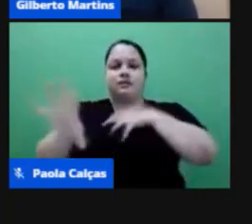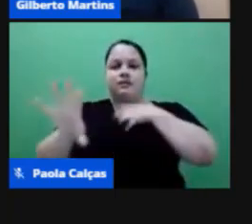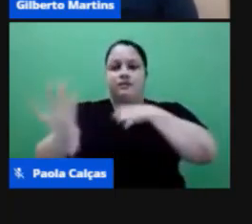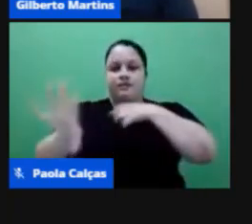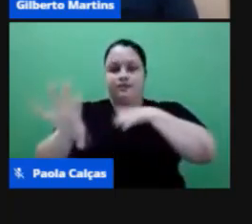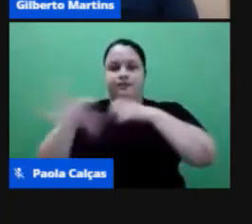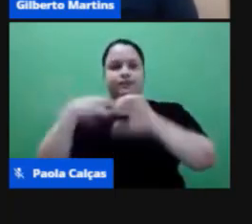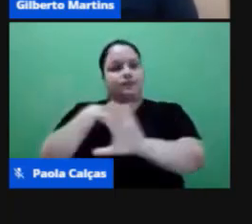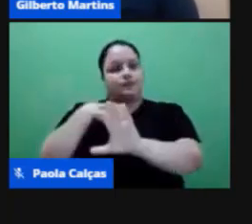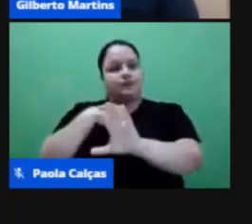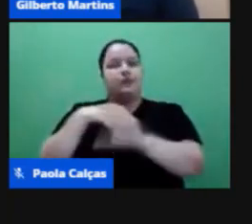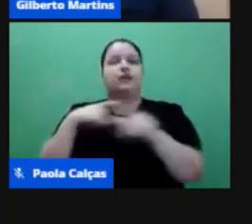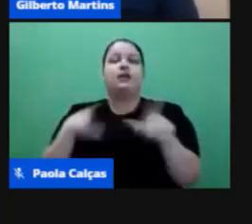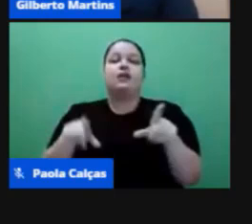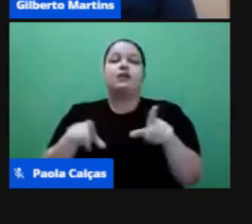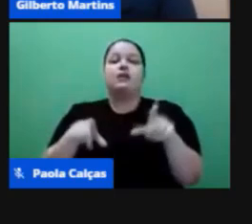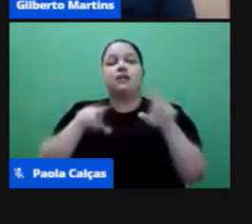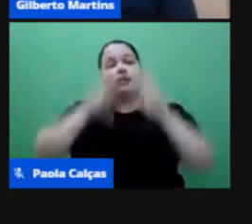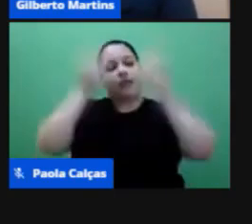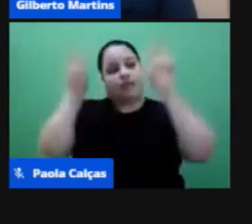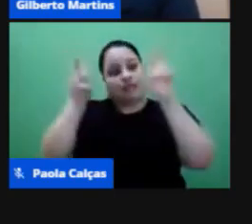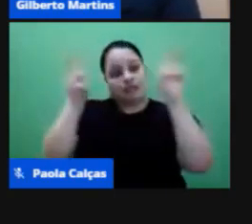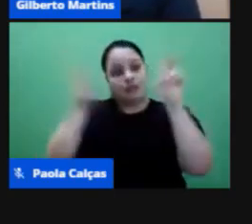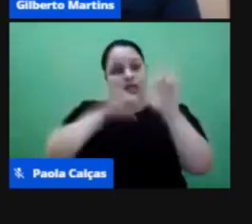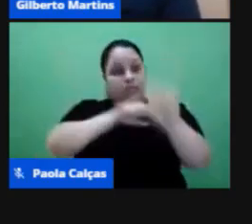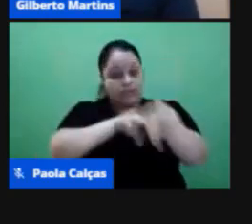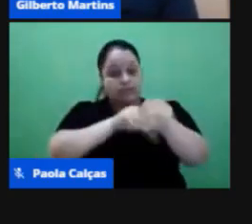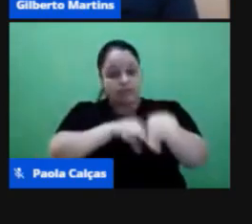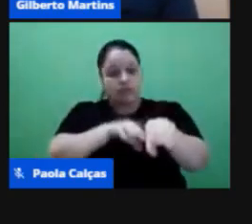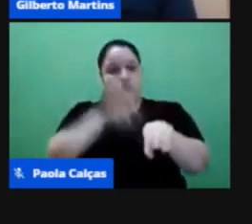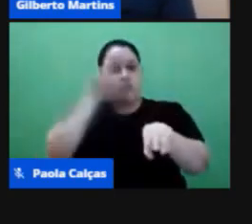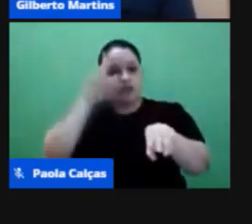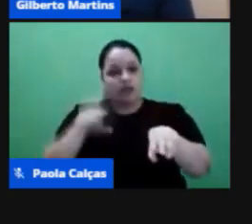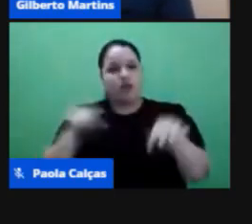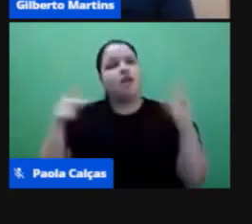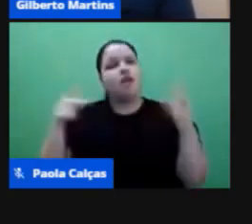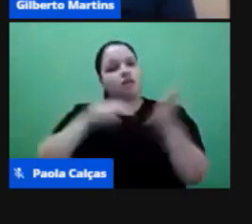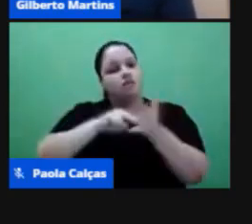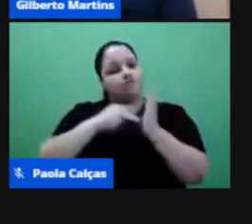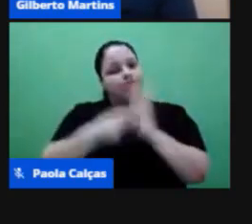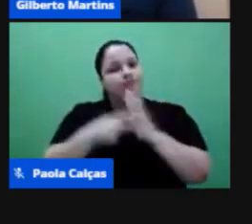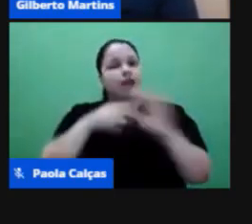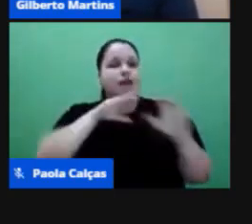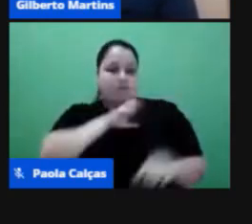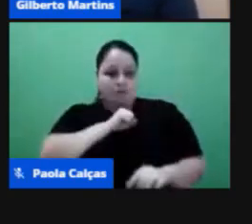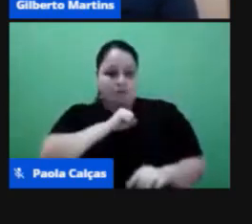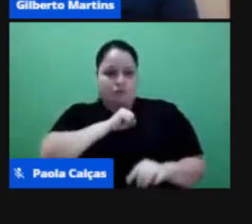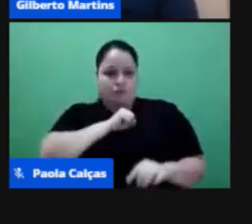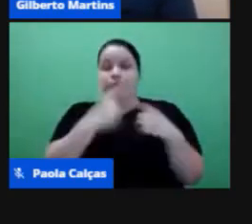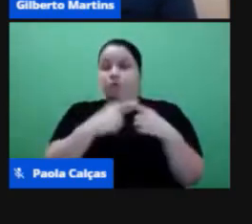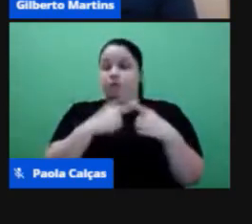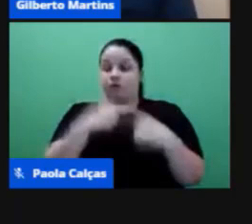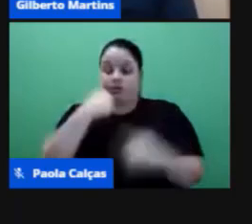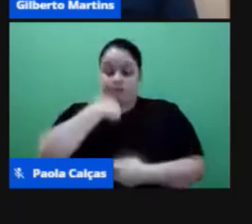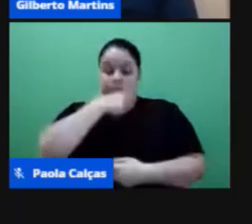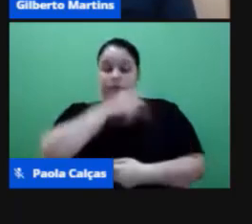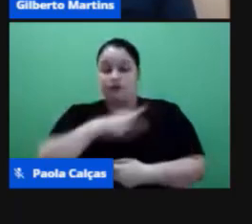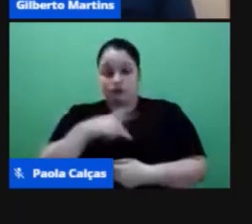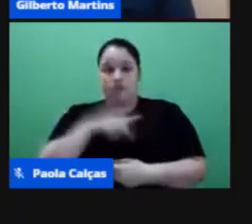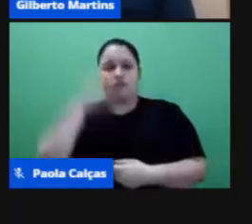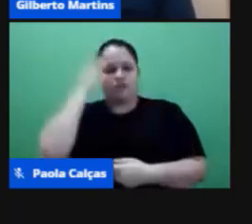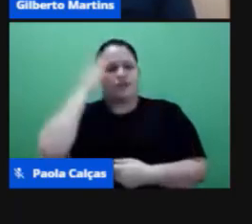falar de amor porque só quem é professor sabe bem o significado de amar